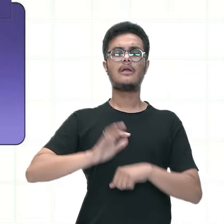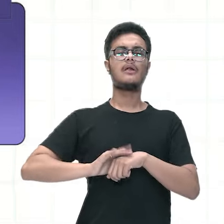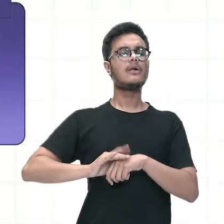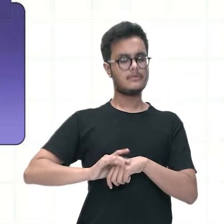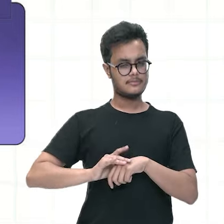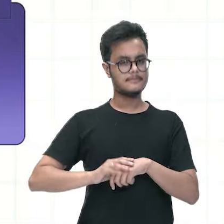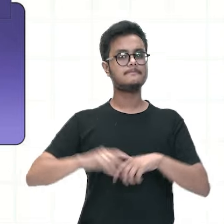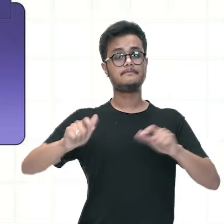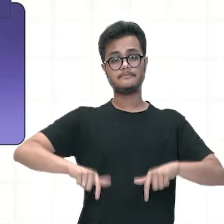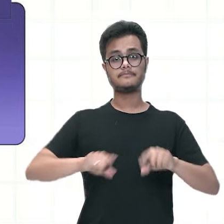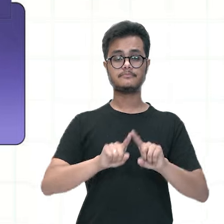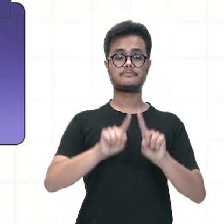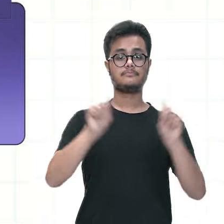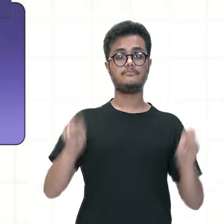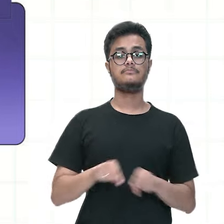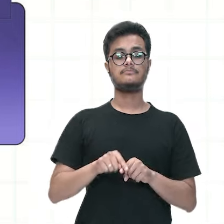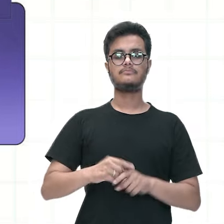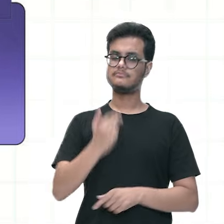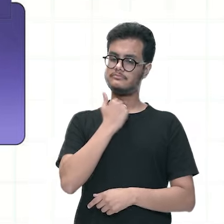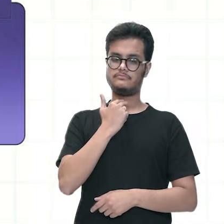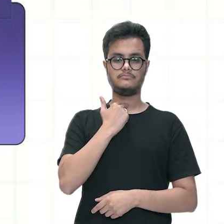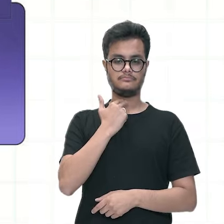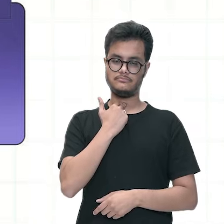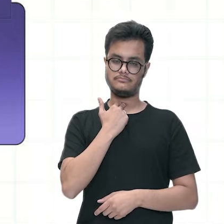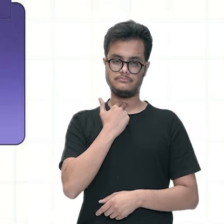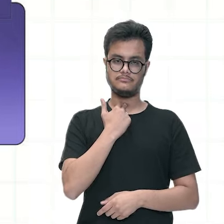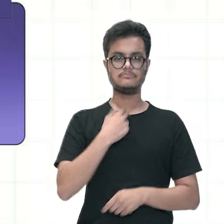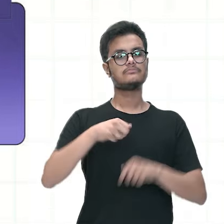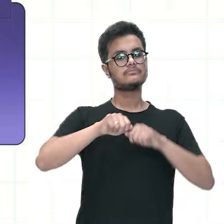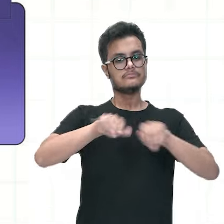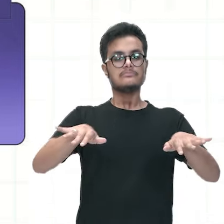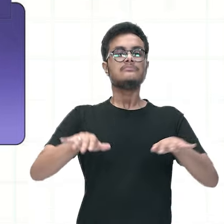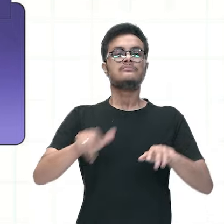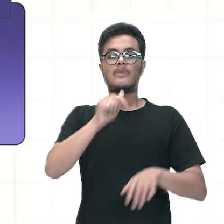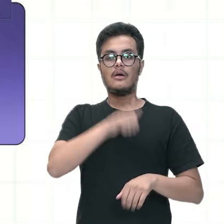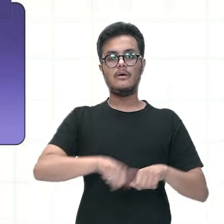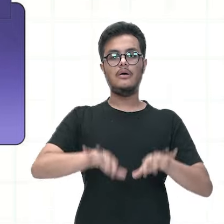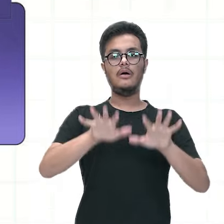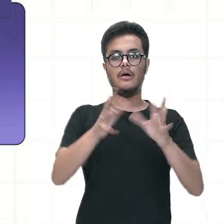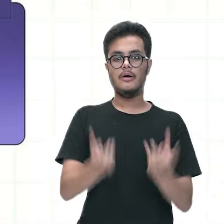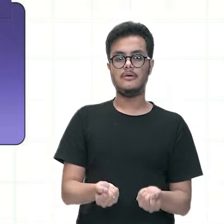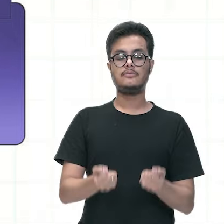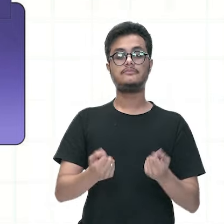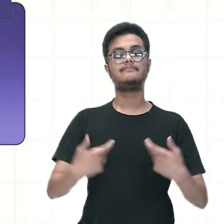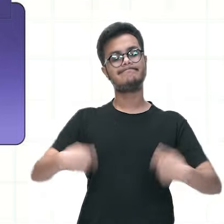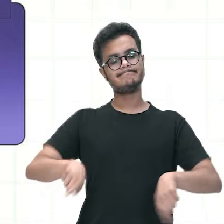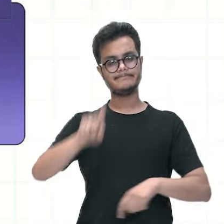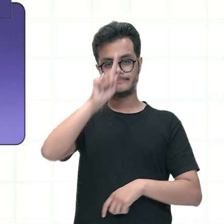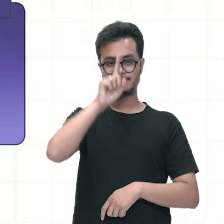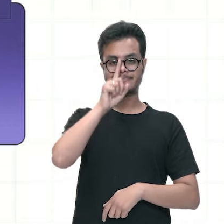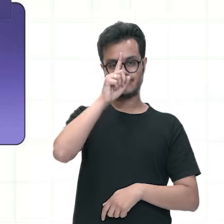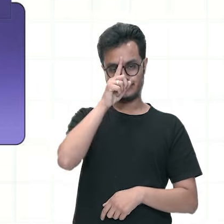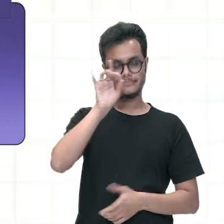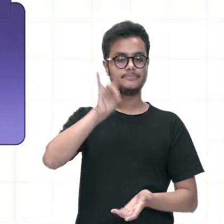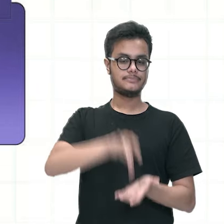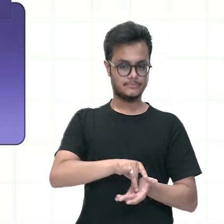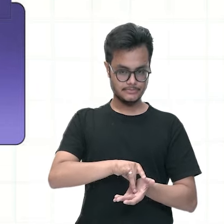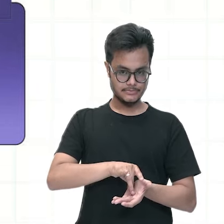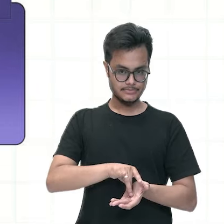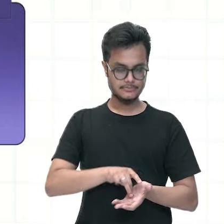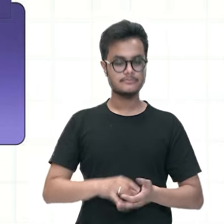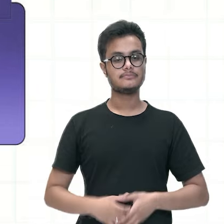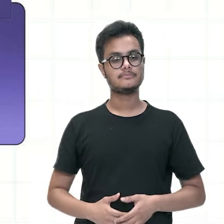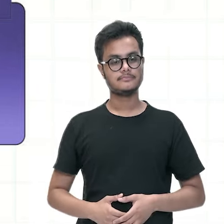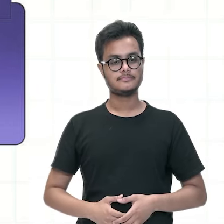armazena na sua casa não pode deixar eles aí recebendo água porque vai se tornar com certeza um reservatório